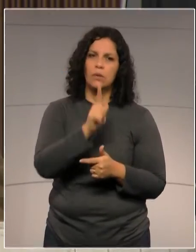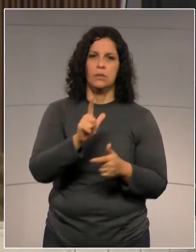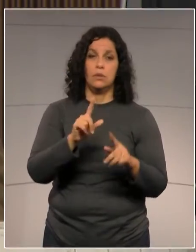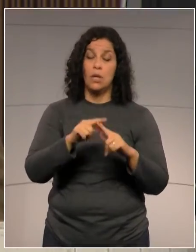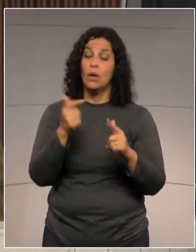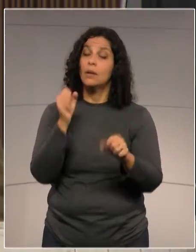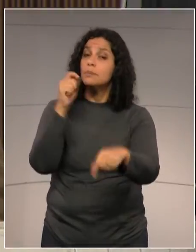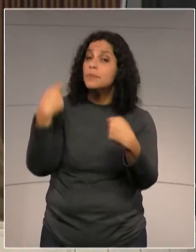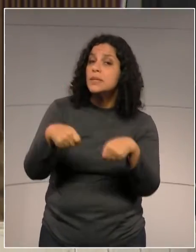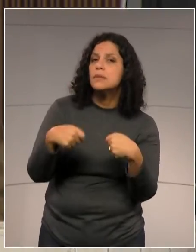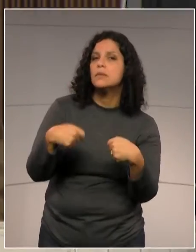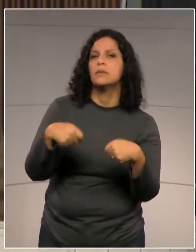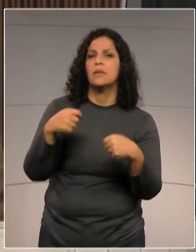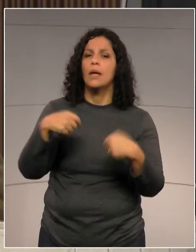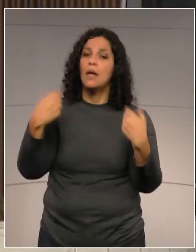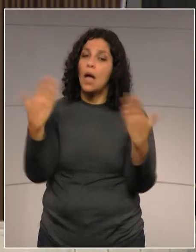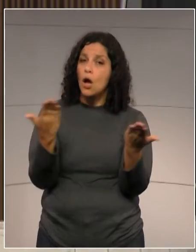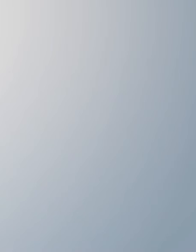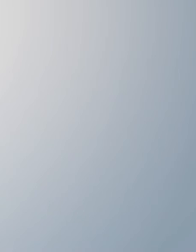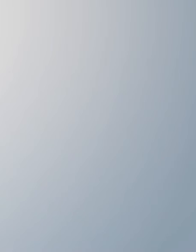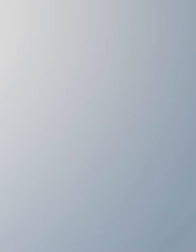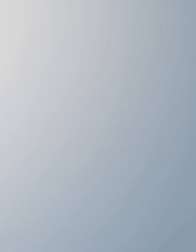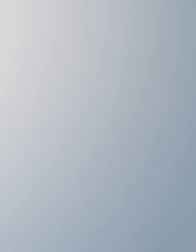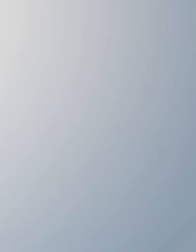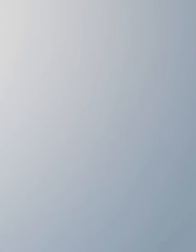e deve ser resolvida e nós vamos acompanhar.